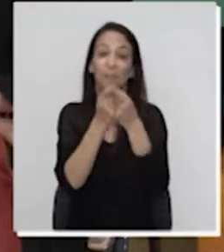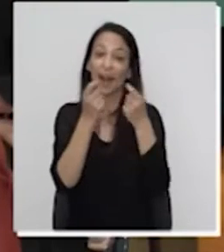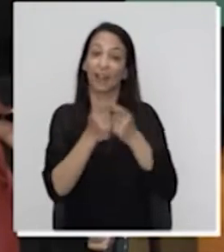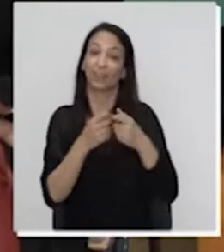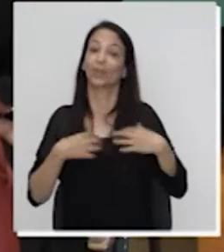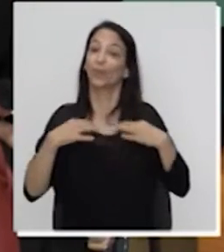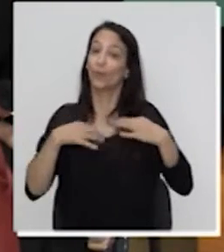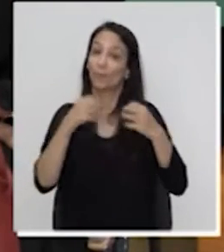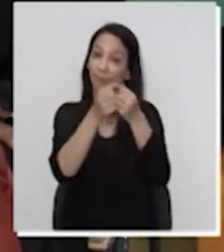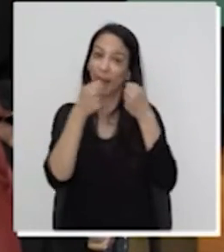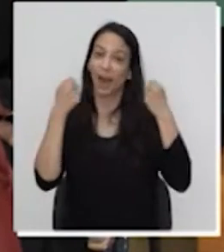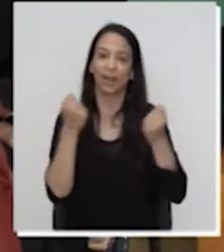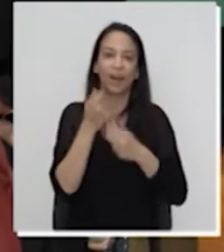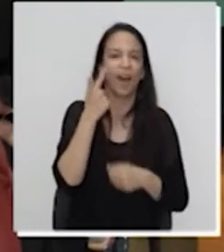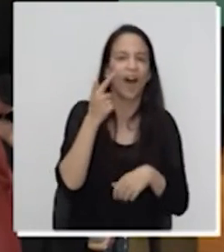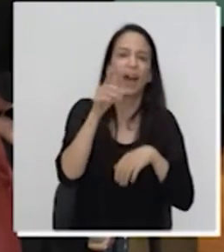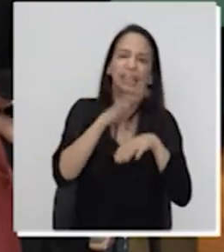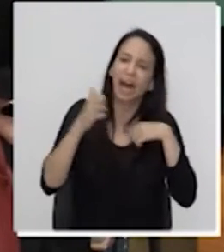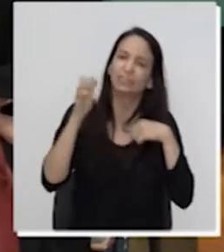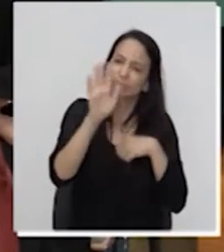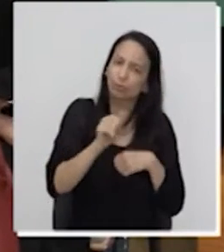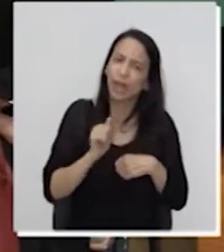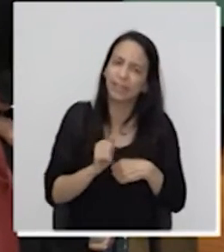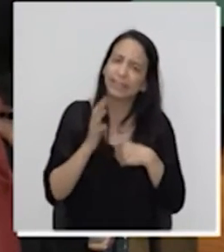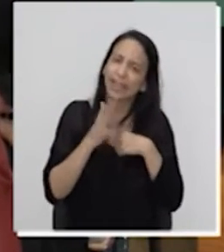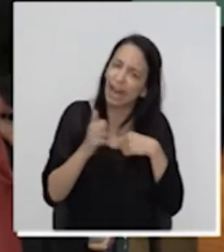Bicho gato, bicho gato.